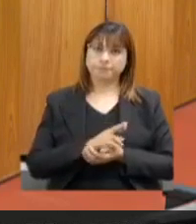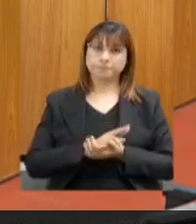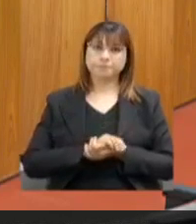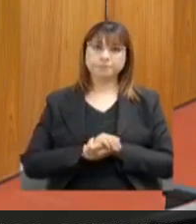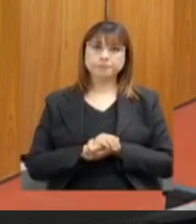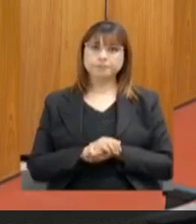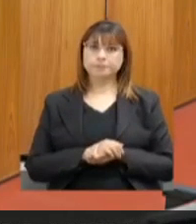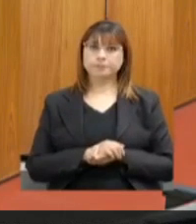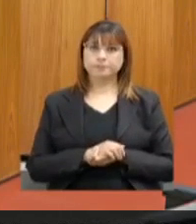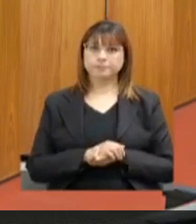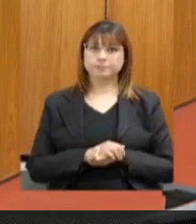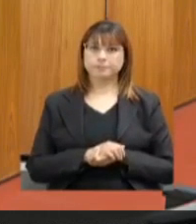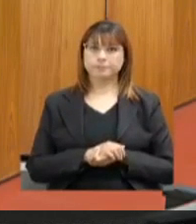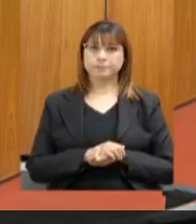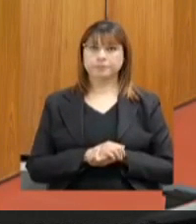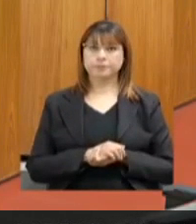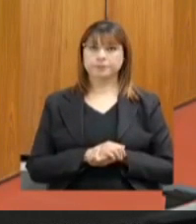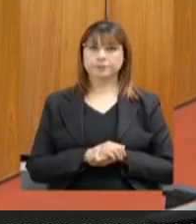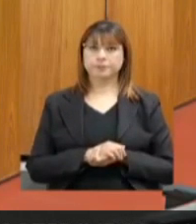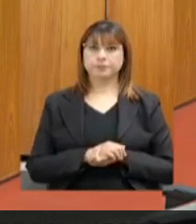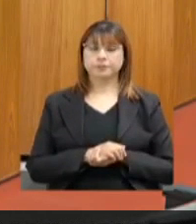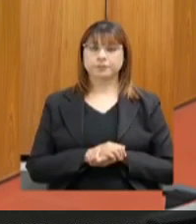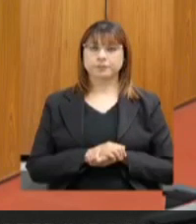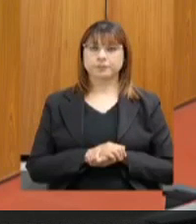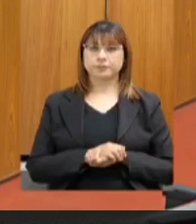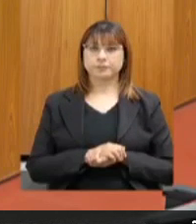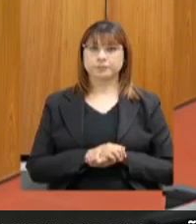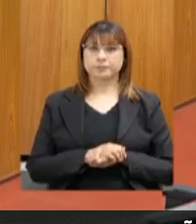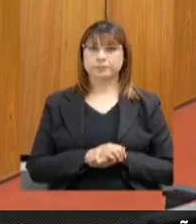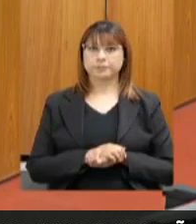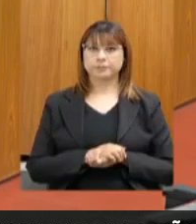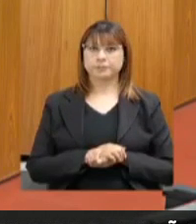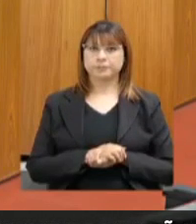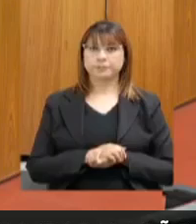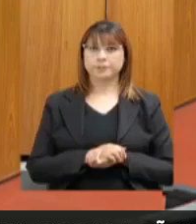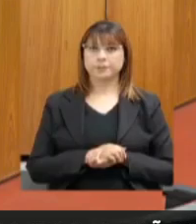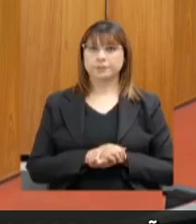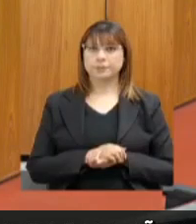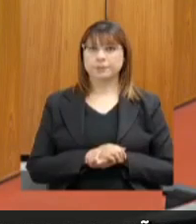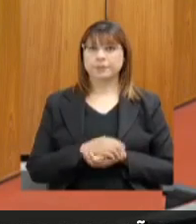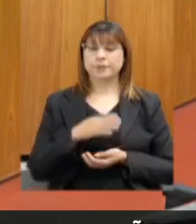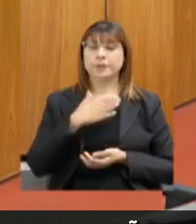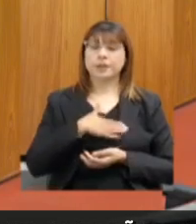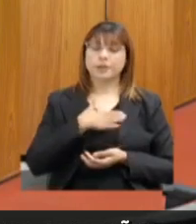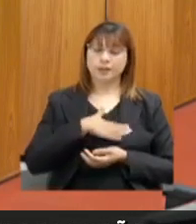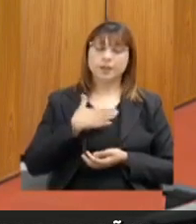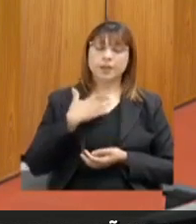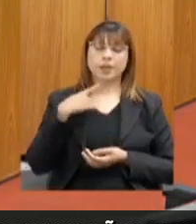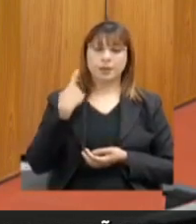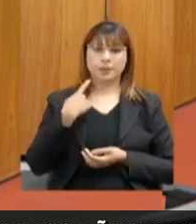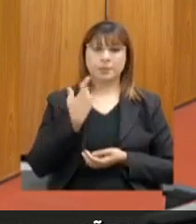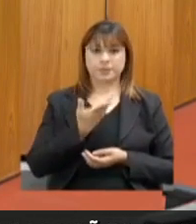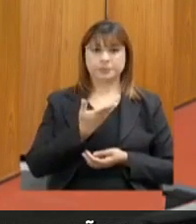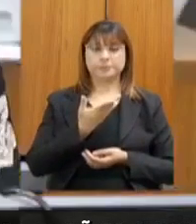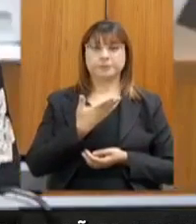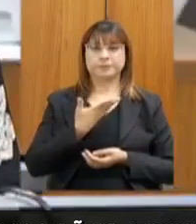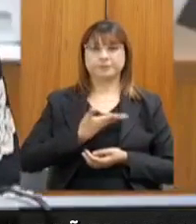respondendo aos questionamentos do nosso querido deputado Virgílio Guimarães, meu grande colega.